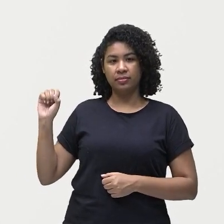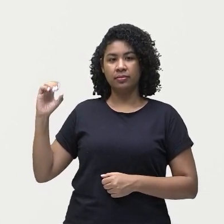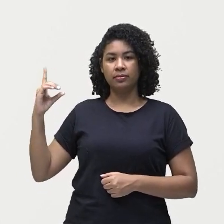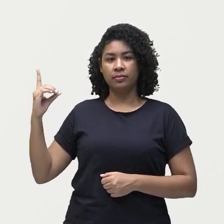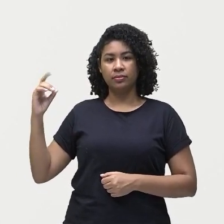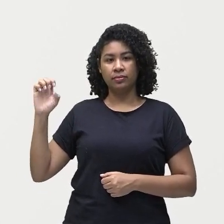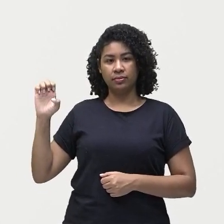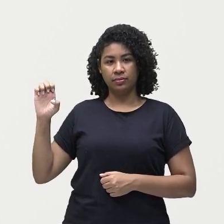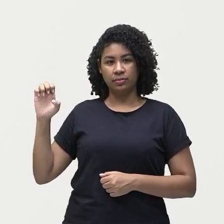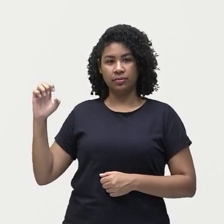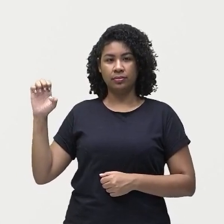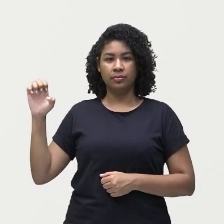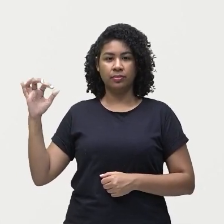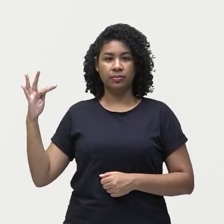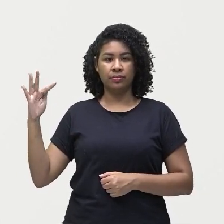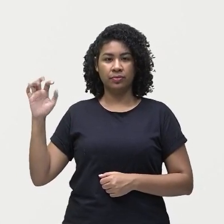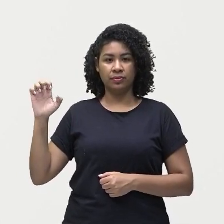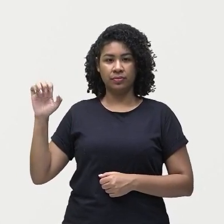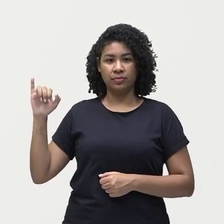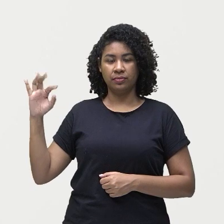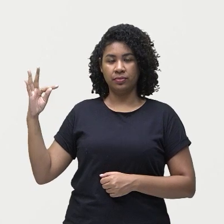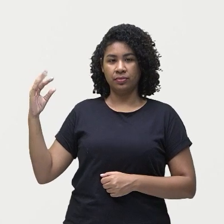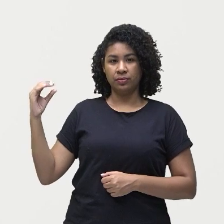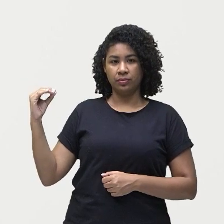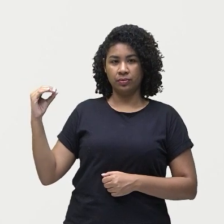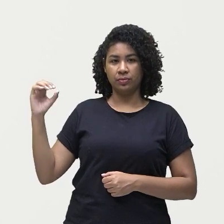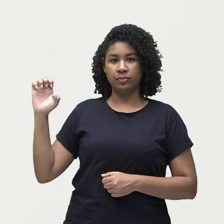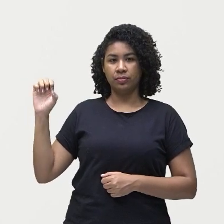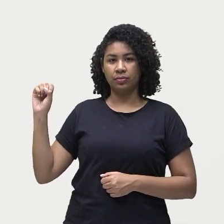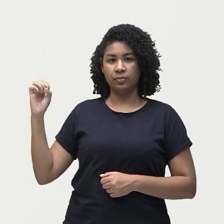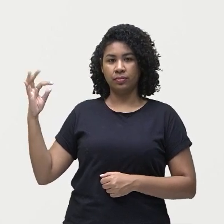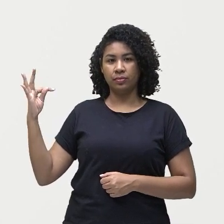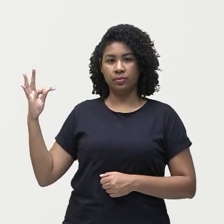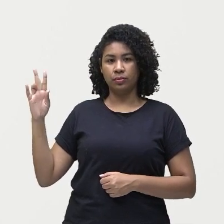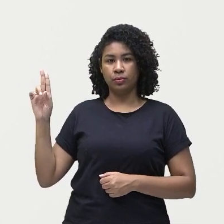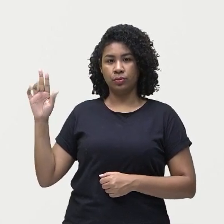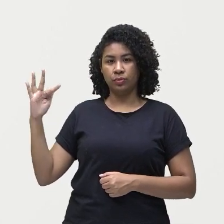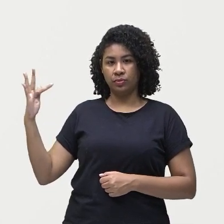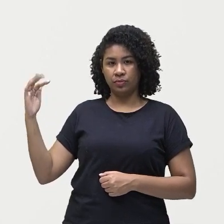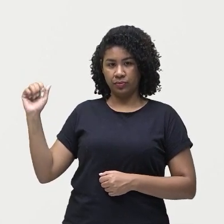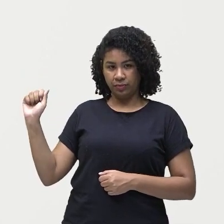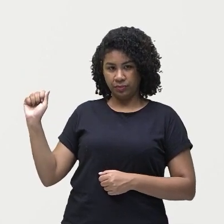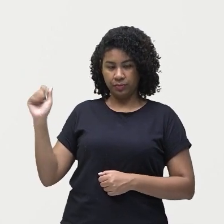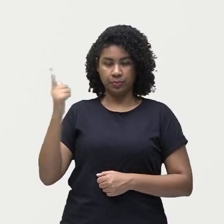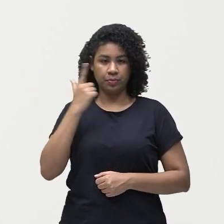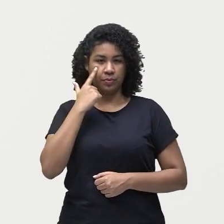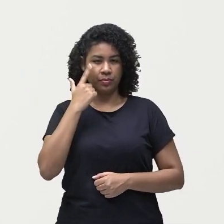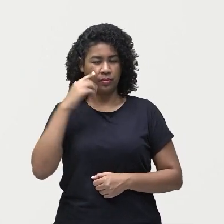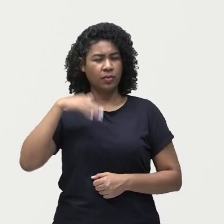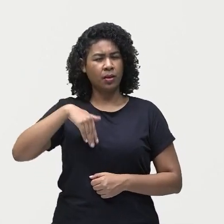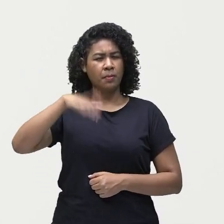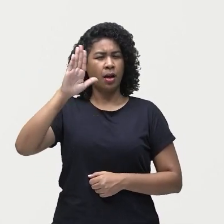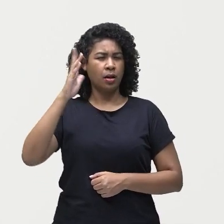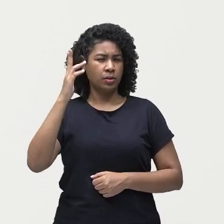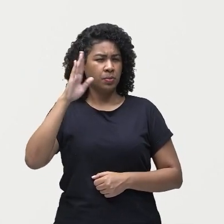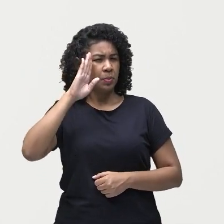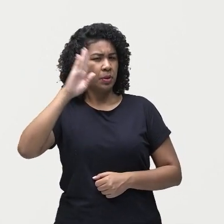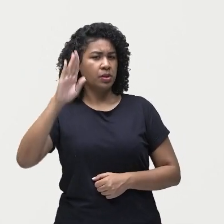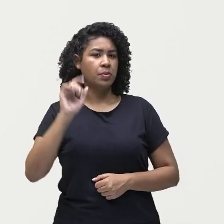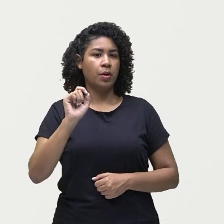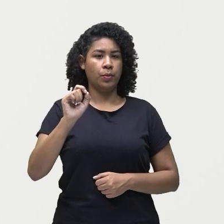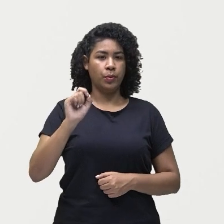mais comuns são vapor d'água e o dióxido de carbono.